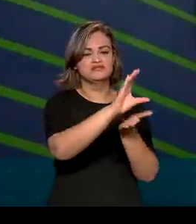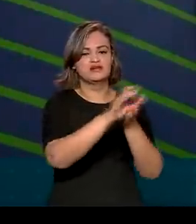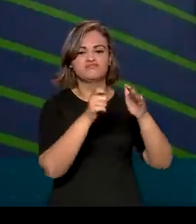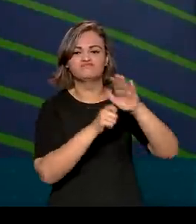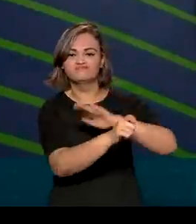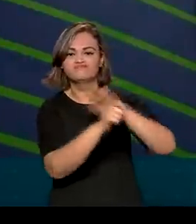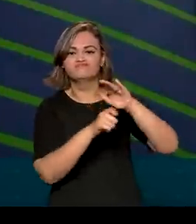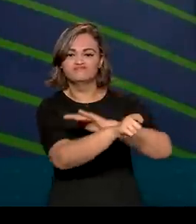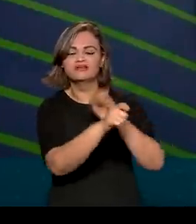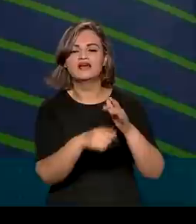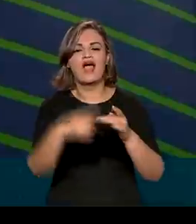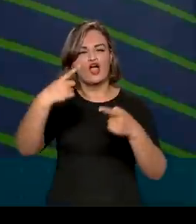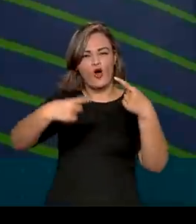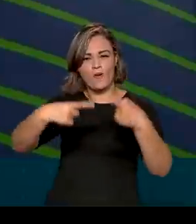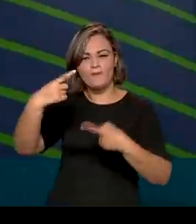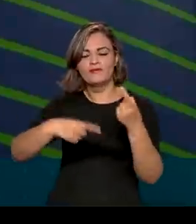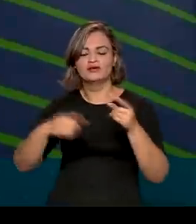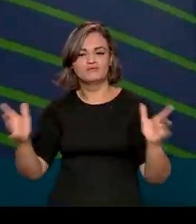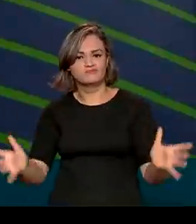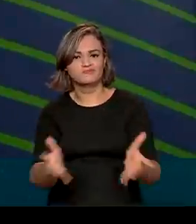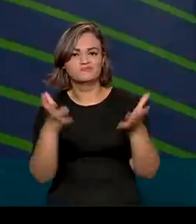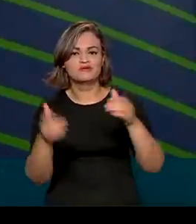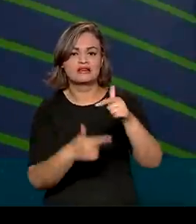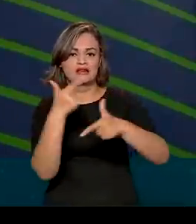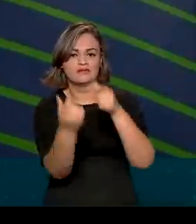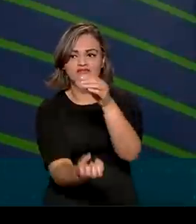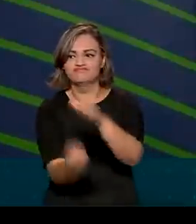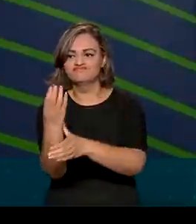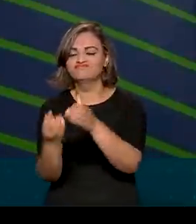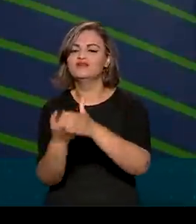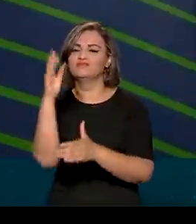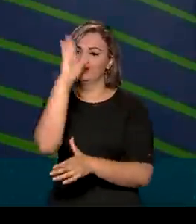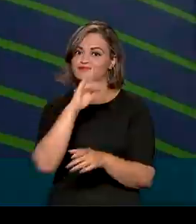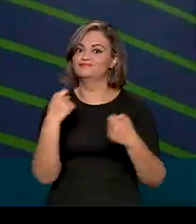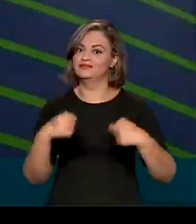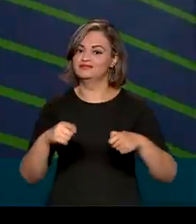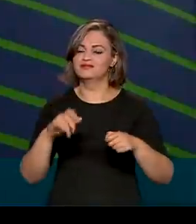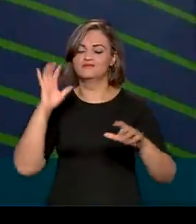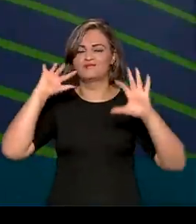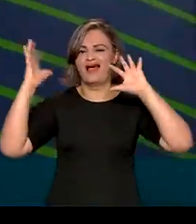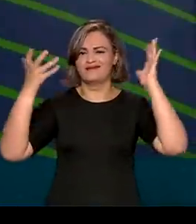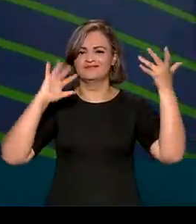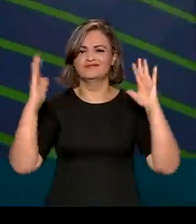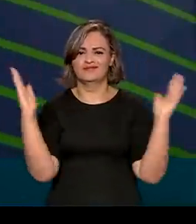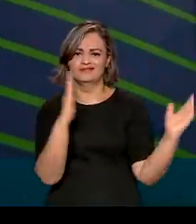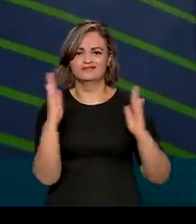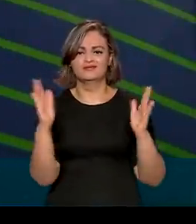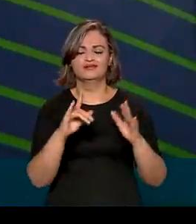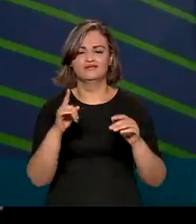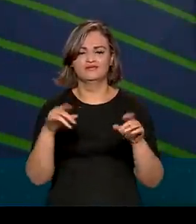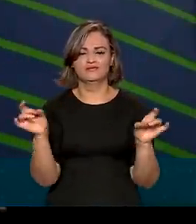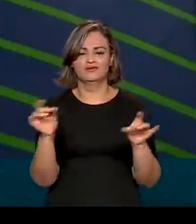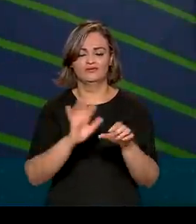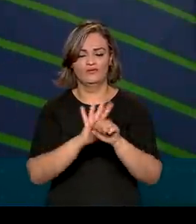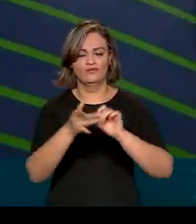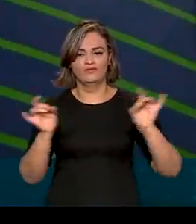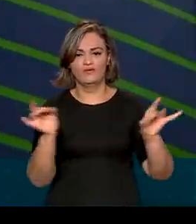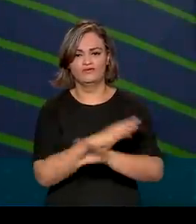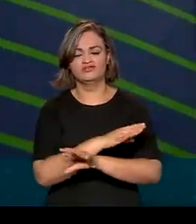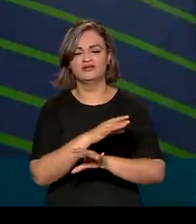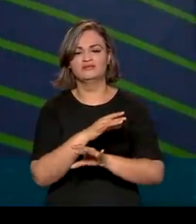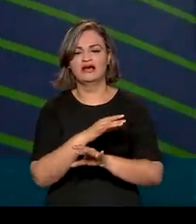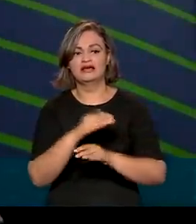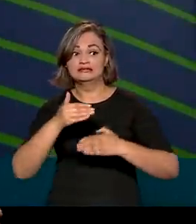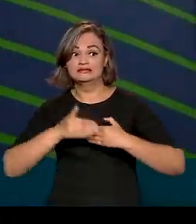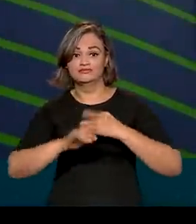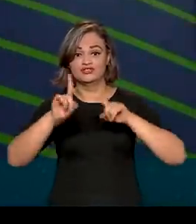isso é competitividade na veia, isso é emprego, que é o que o brasileiro está precisando para superar o nosso desafio pós-Covid. O grande desafio que nós